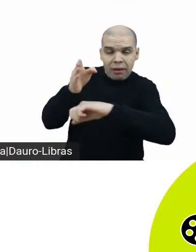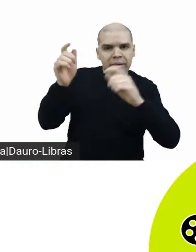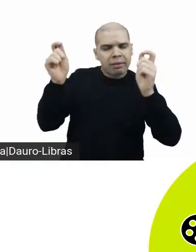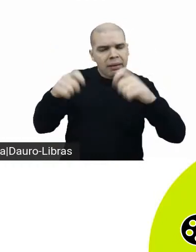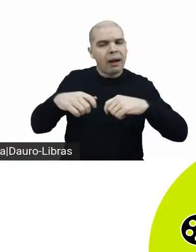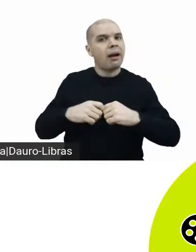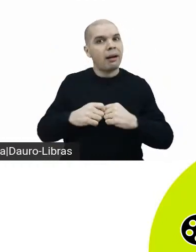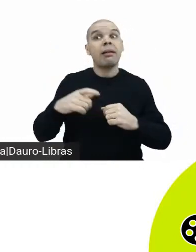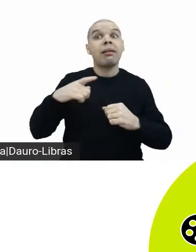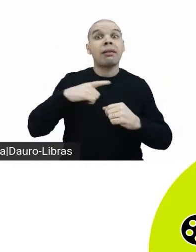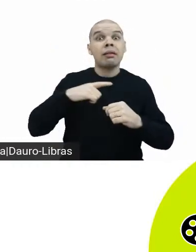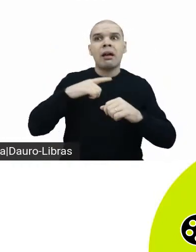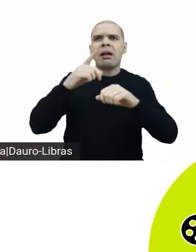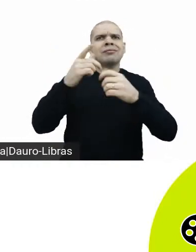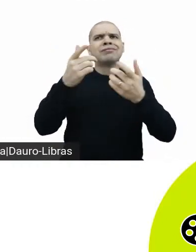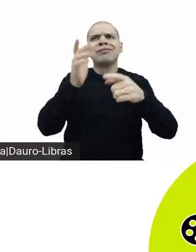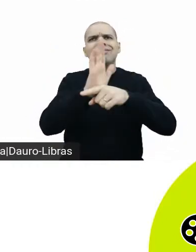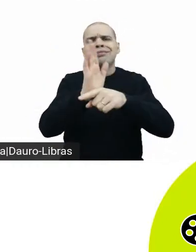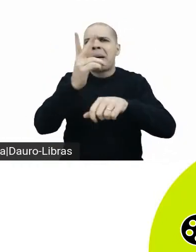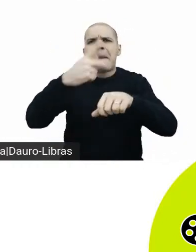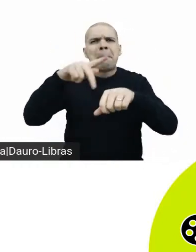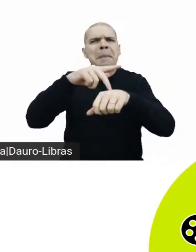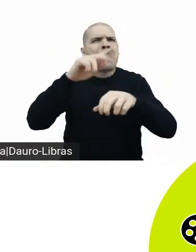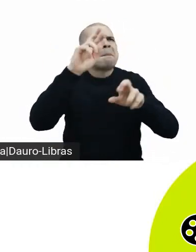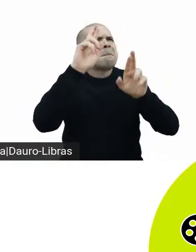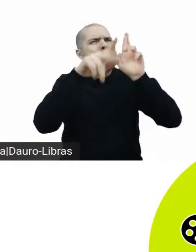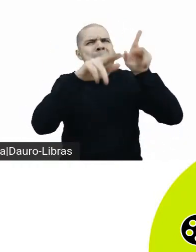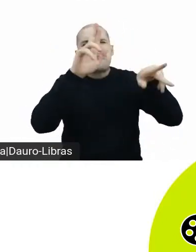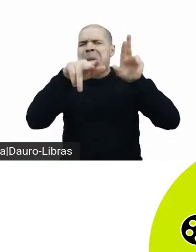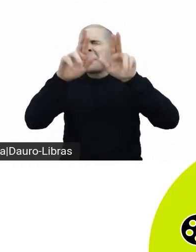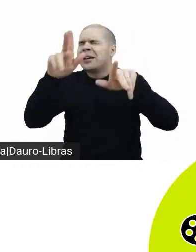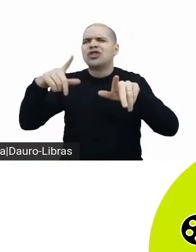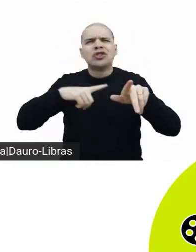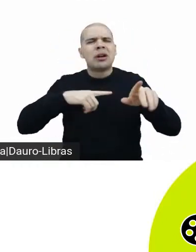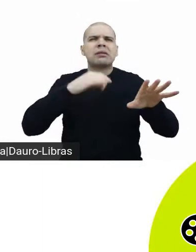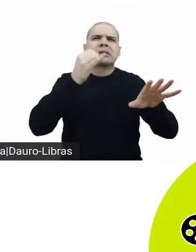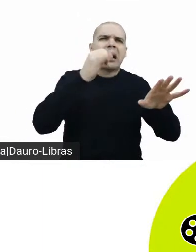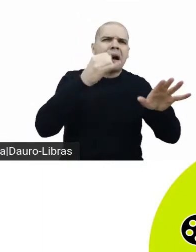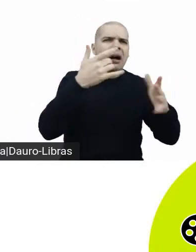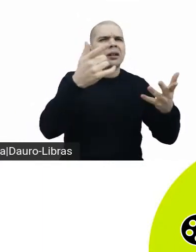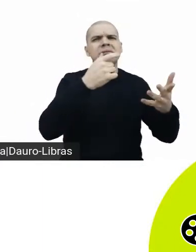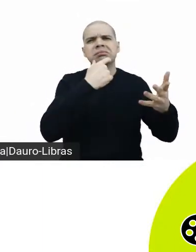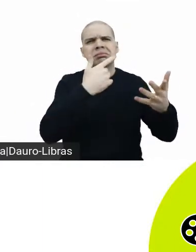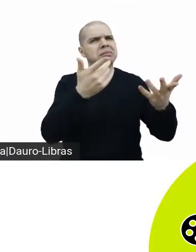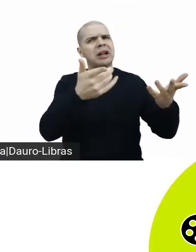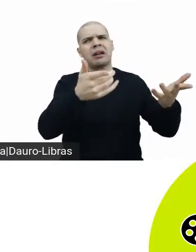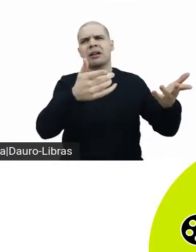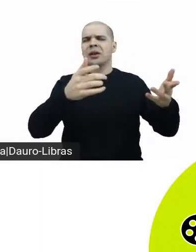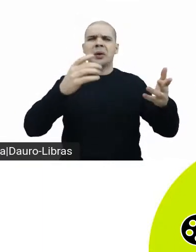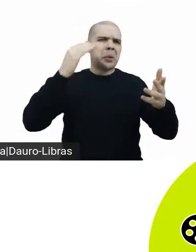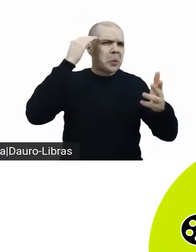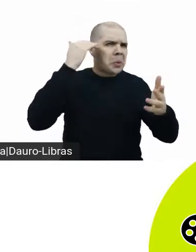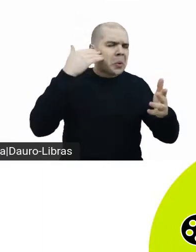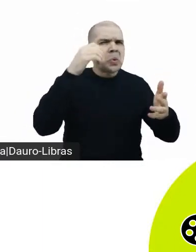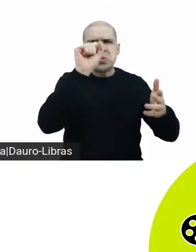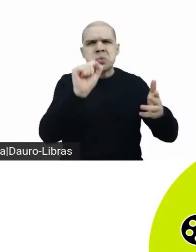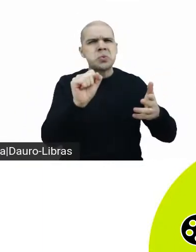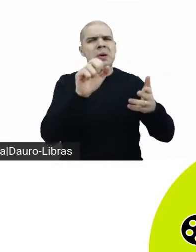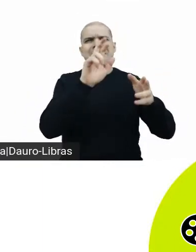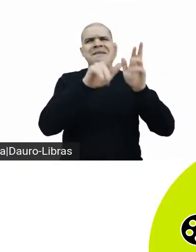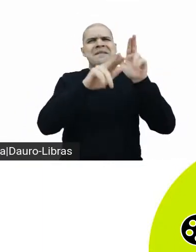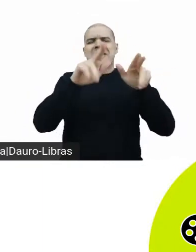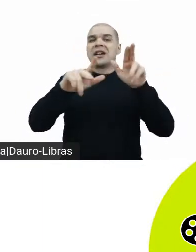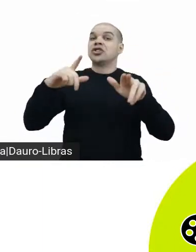Paris, Texas, Caramelo no Líbano, Carteiro e Poeta na Itália, o Hotel As Margens do Rio na Coreia do Sul, e hoje a gente